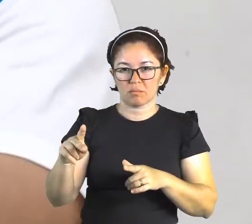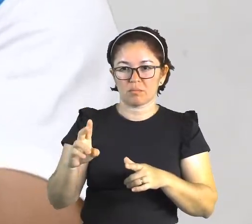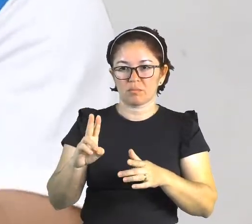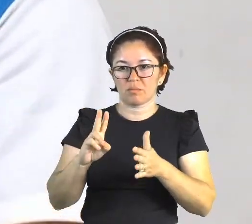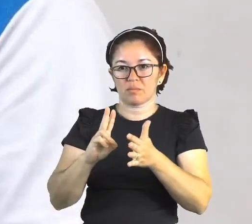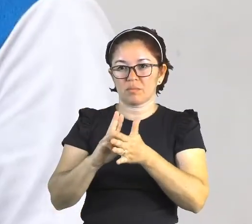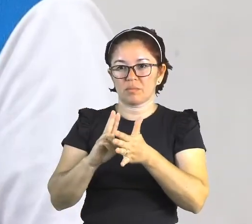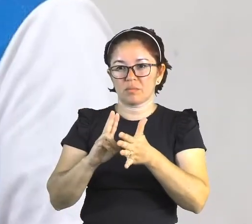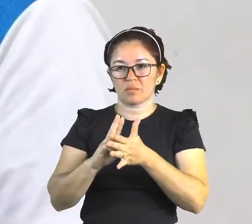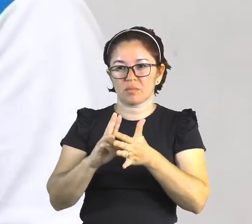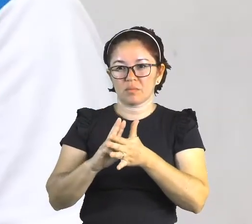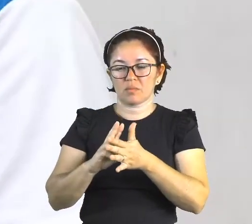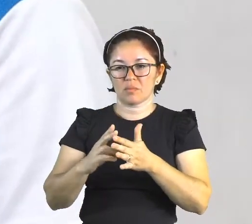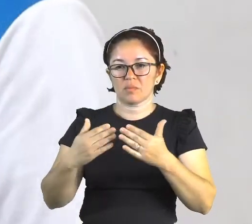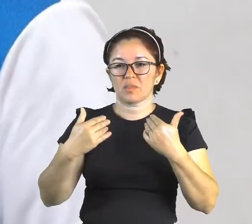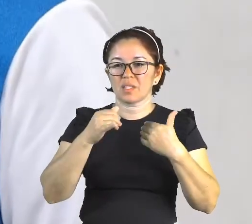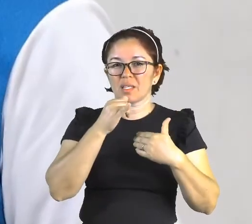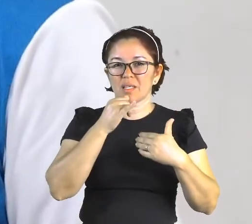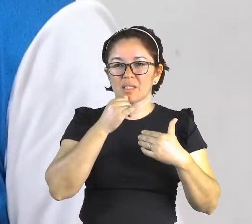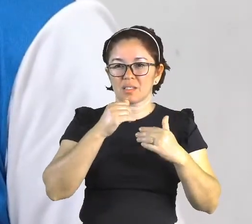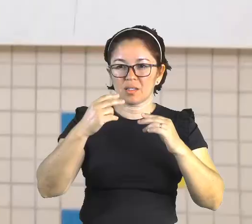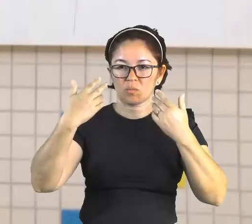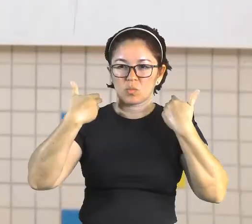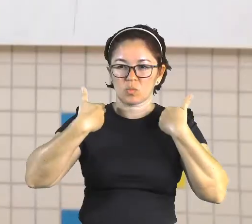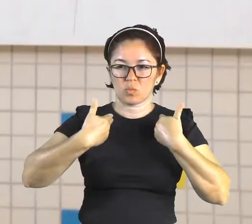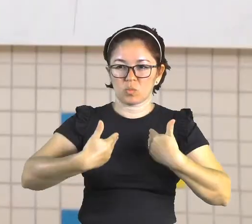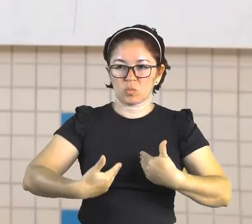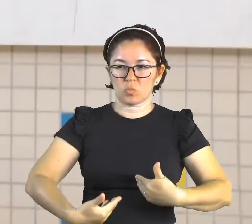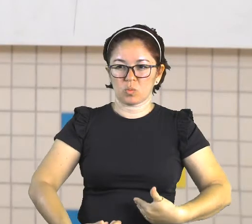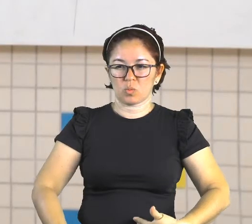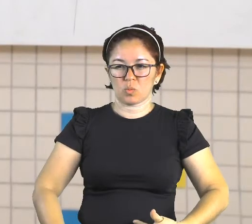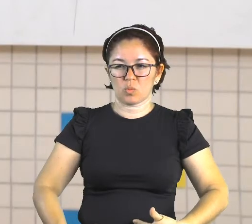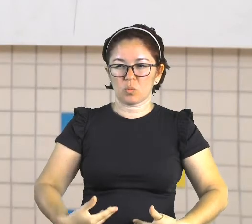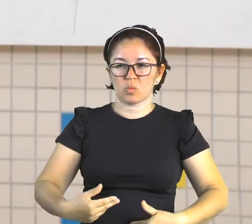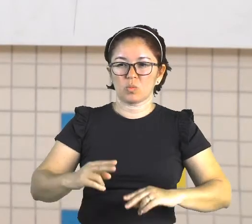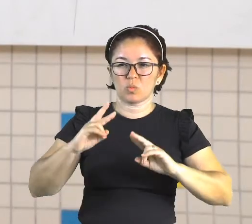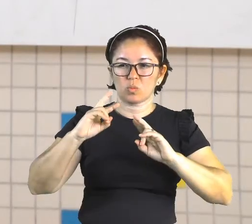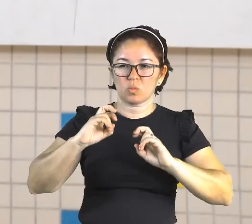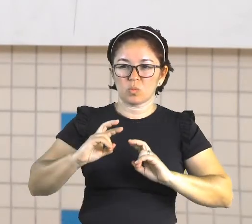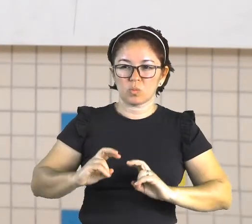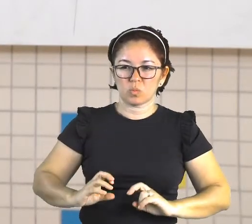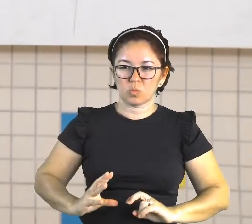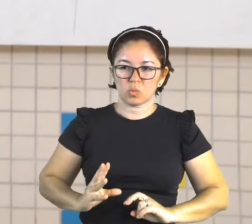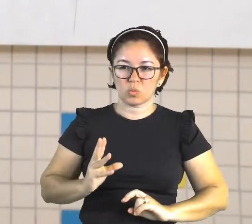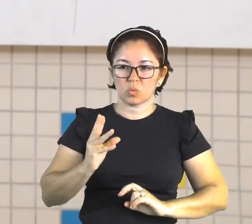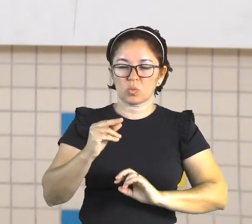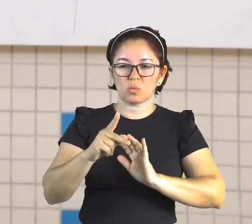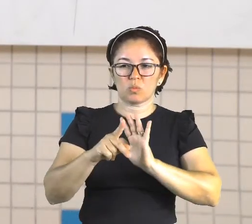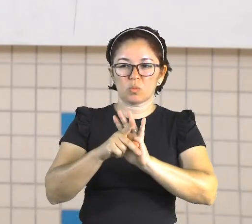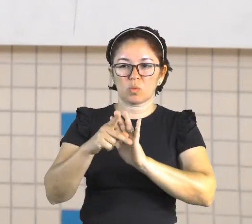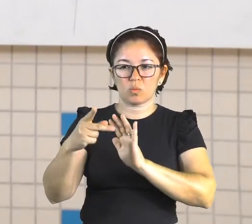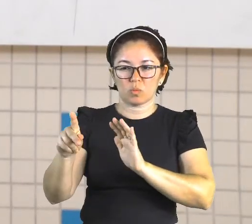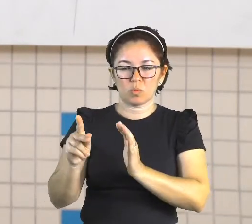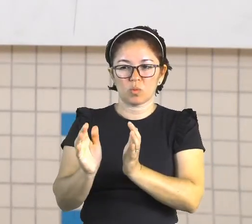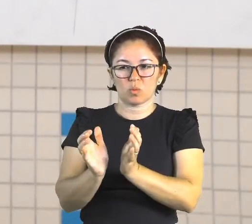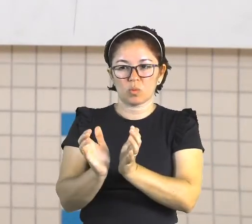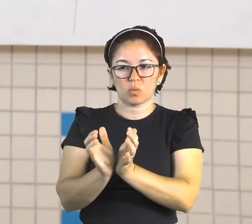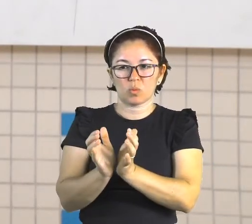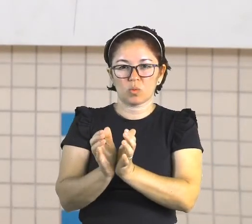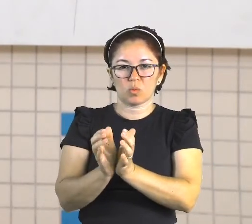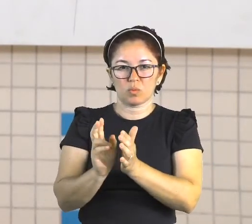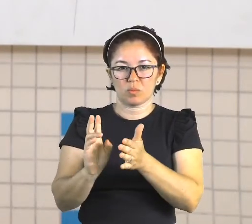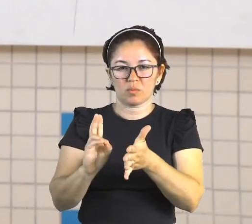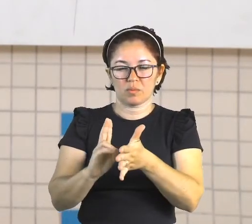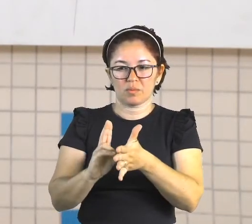os ornamentos da tribo carajá. E ela foi reconhecida mundialmente pela Unesco e